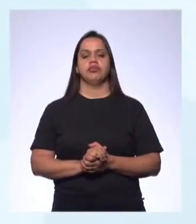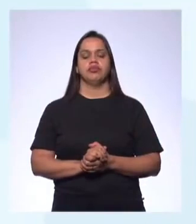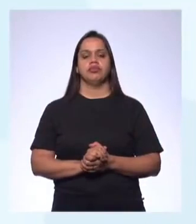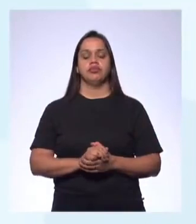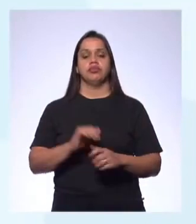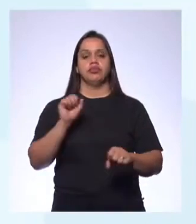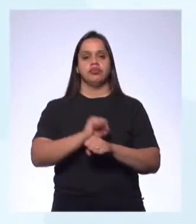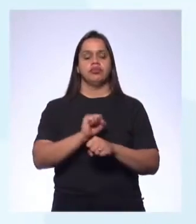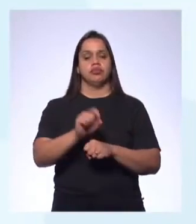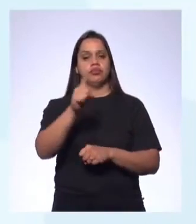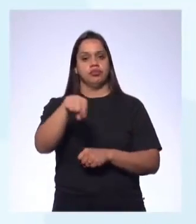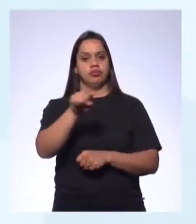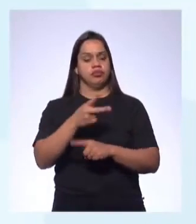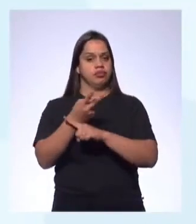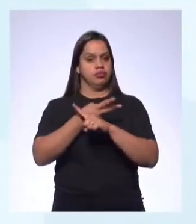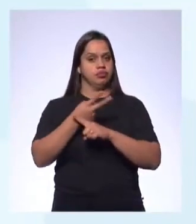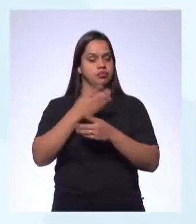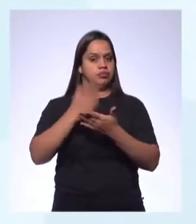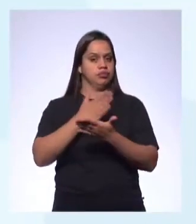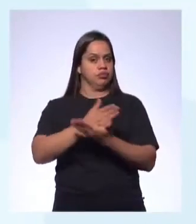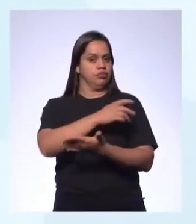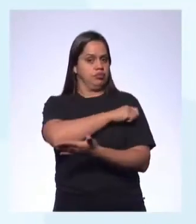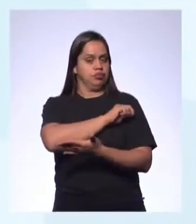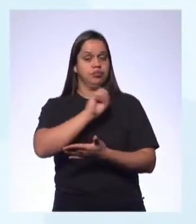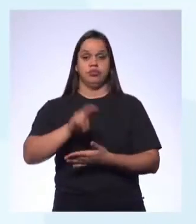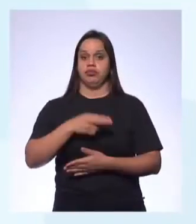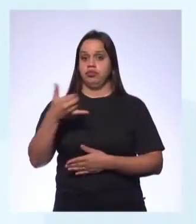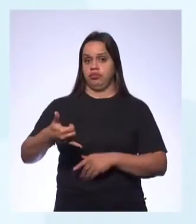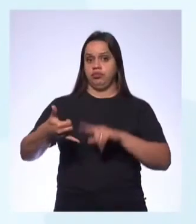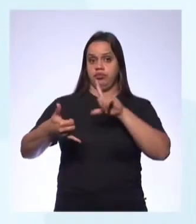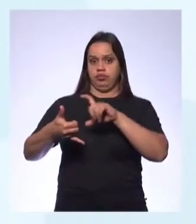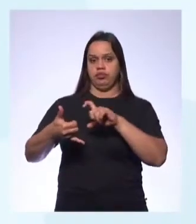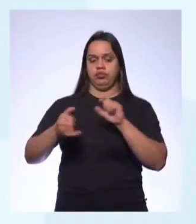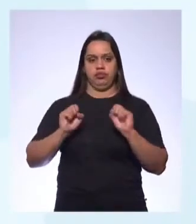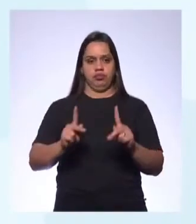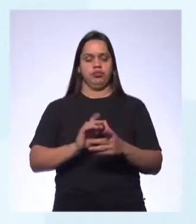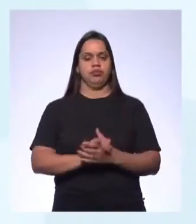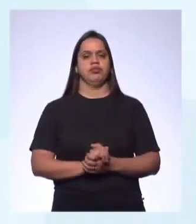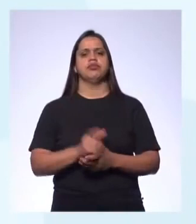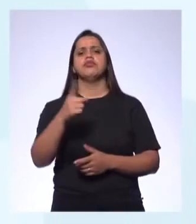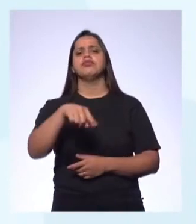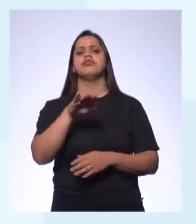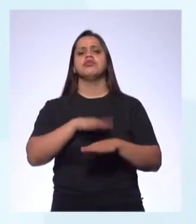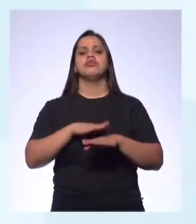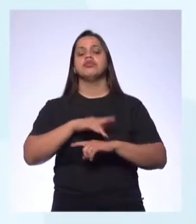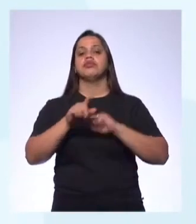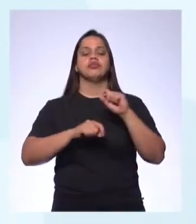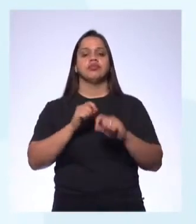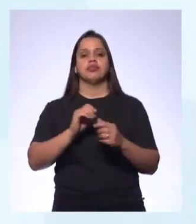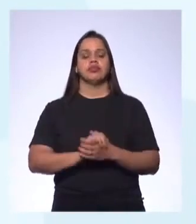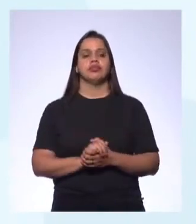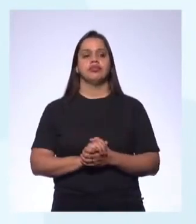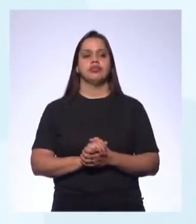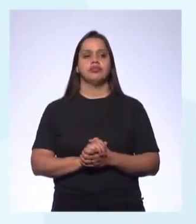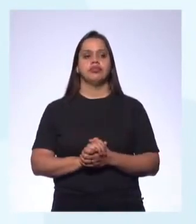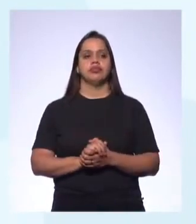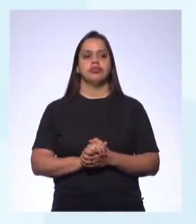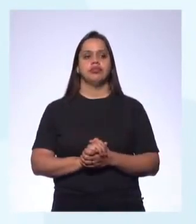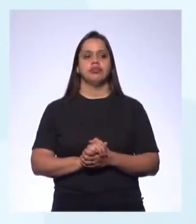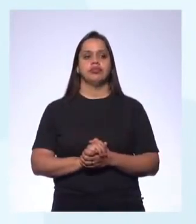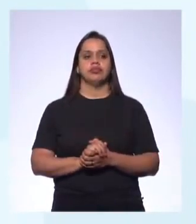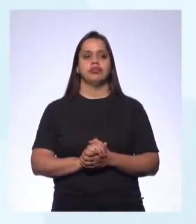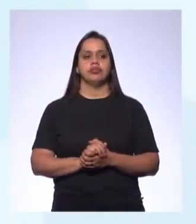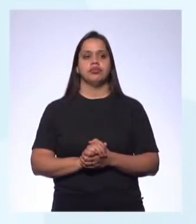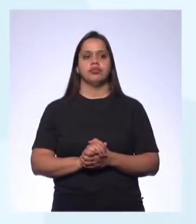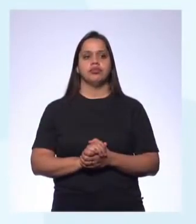vai dar um tempo aí de você procurar o caderno do aluno ou dar um print. Está certo? O vocês vão fazer? Vocês vão colocar T if they